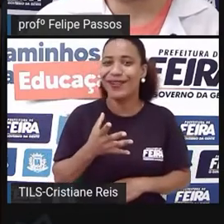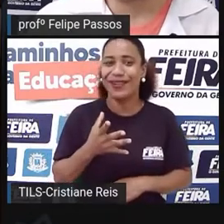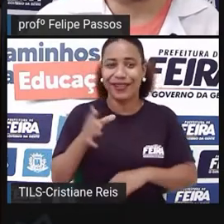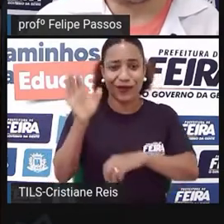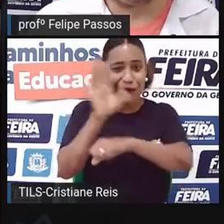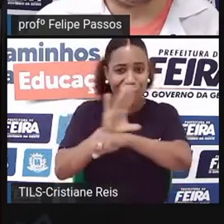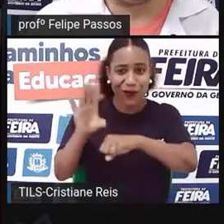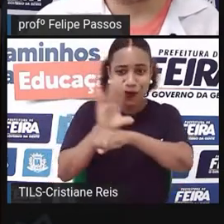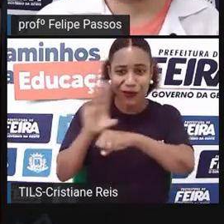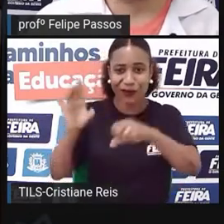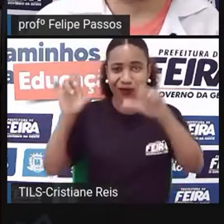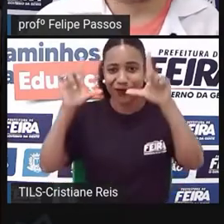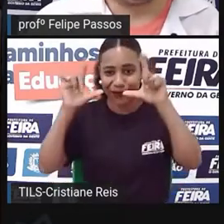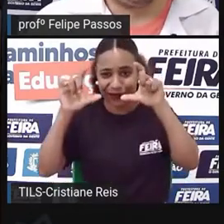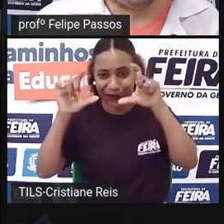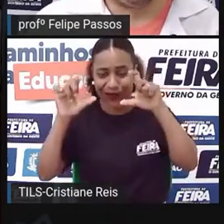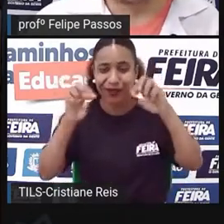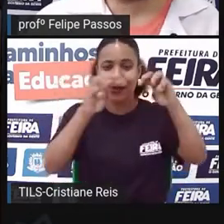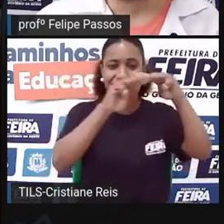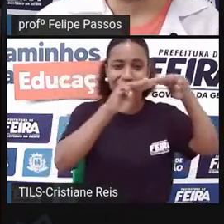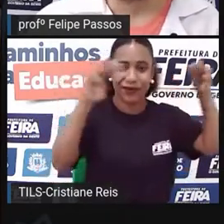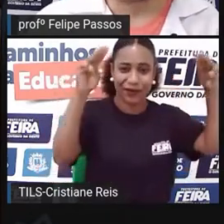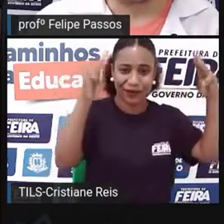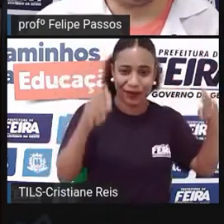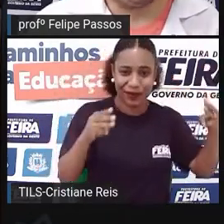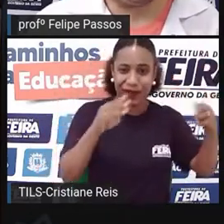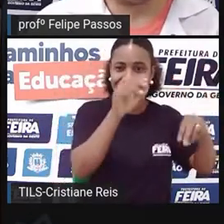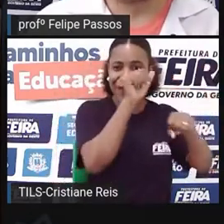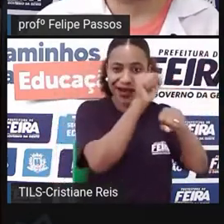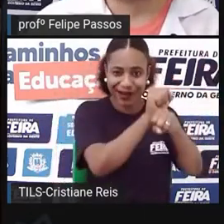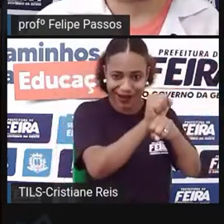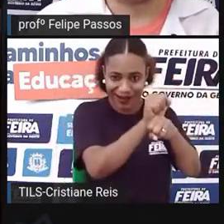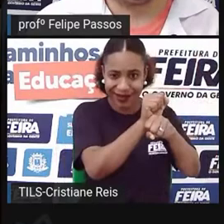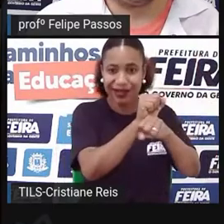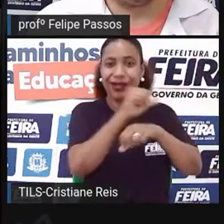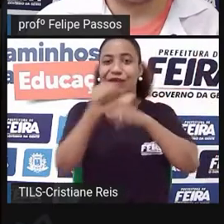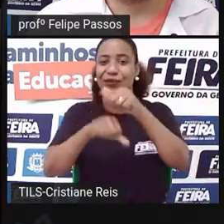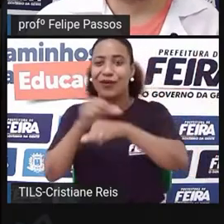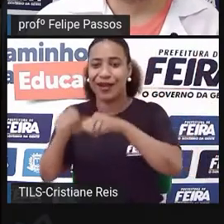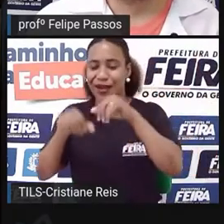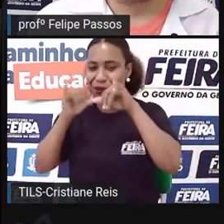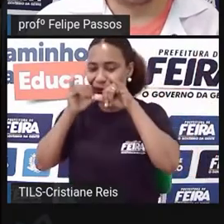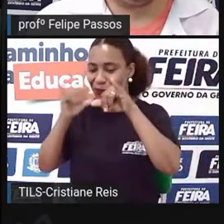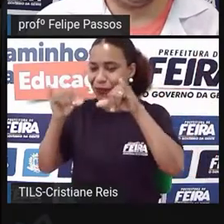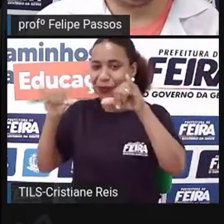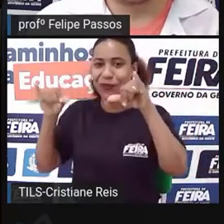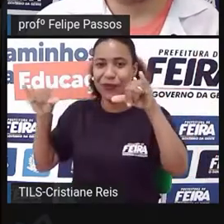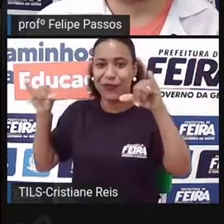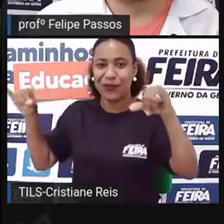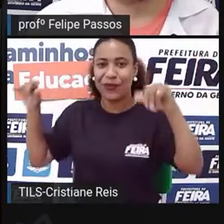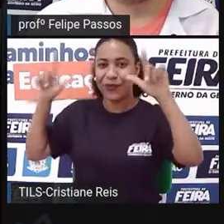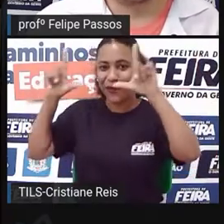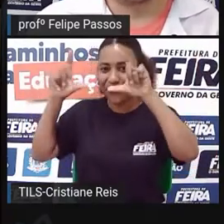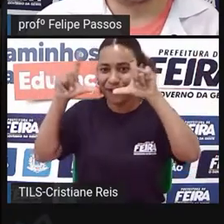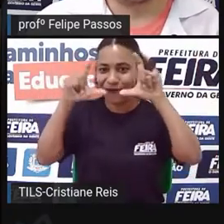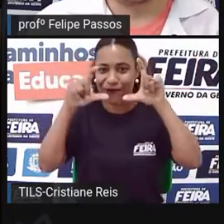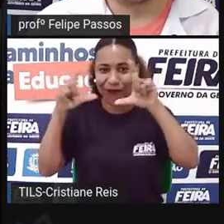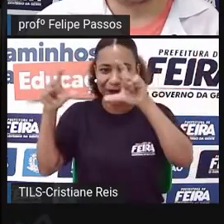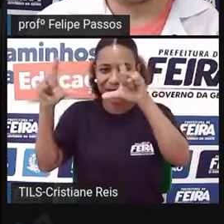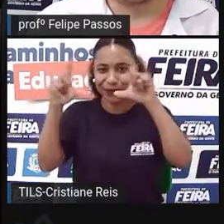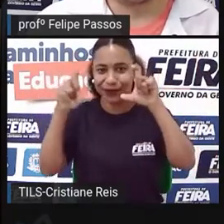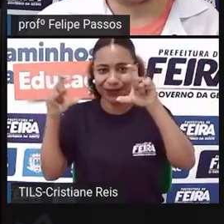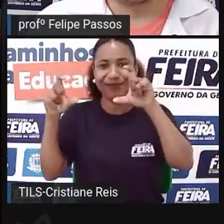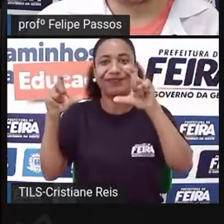Eu não terminei o curso de museologia, depois fui estudar publicidade porque eu queria trabalhar com fotografia publicitária e me deu